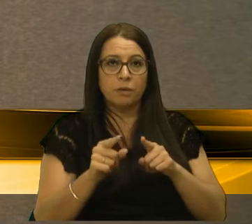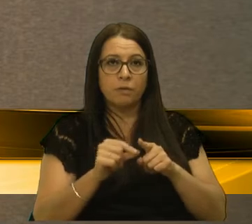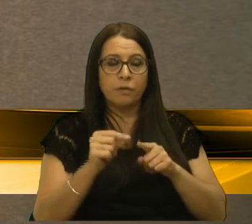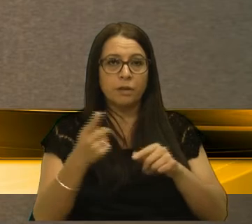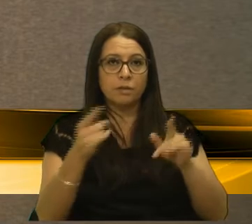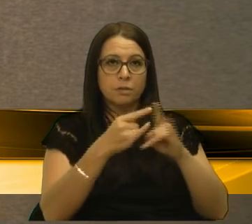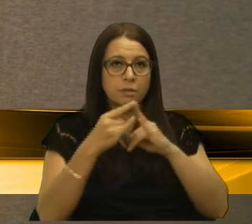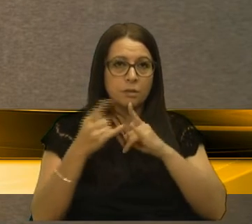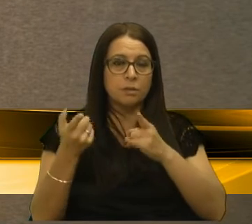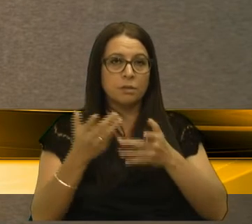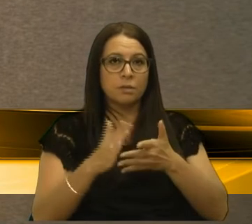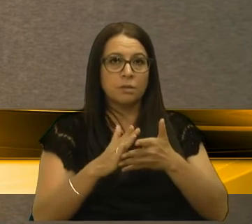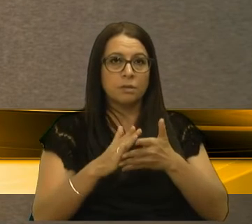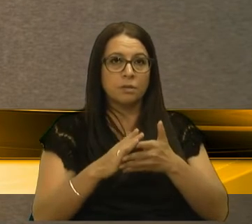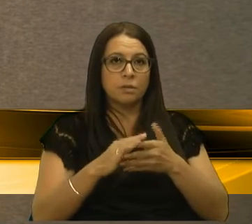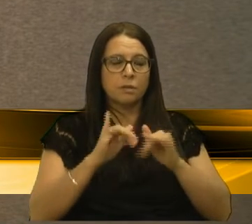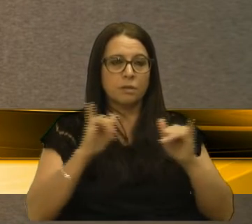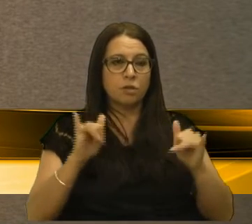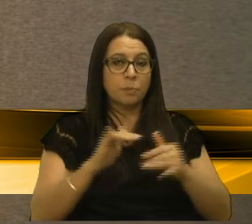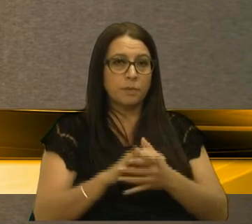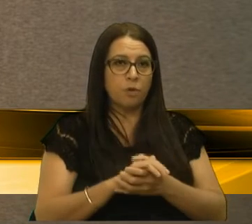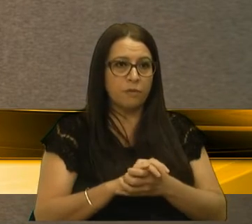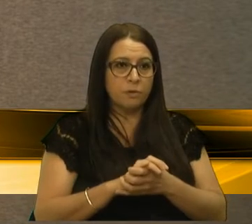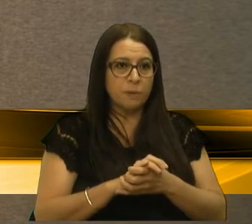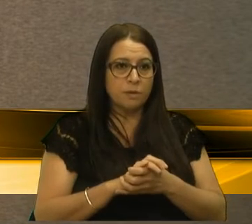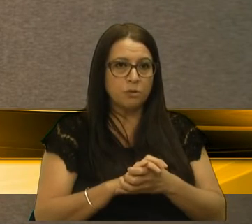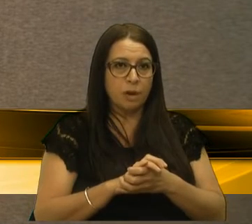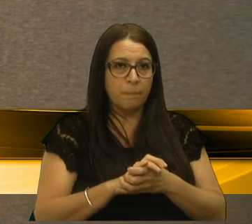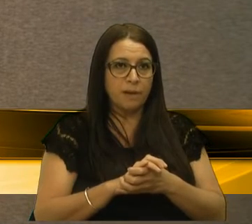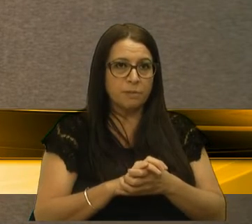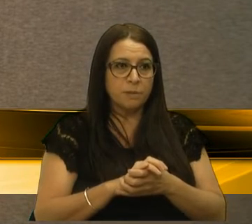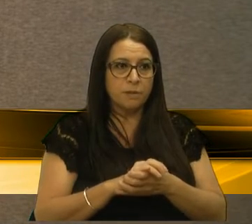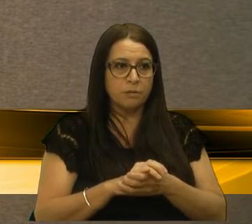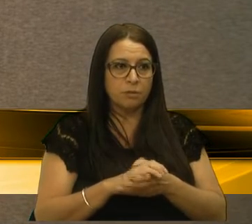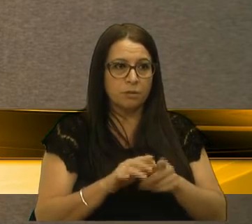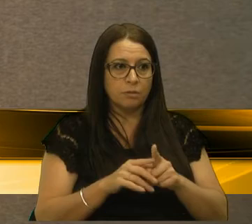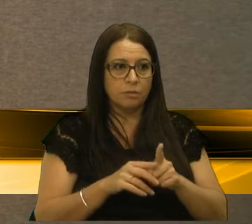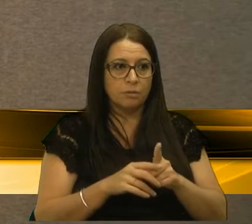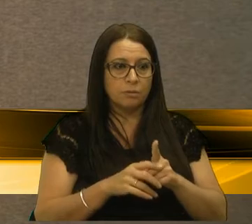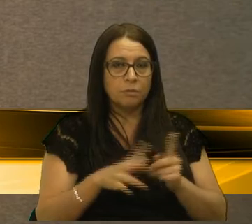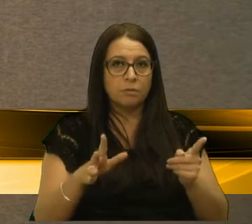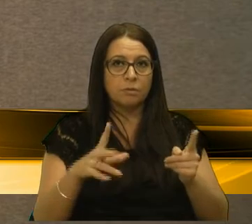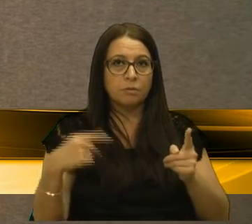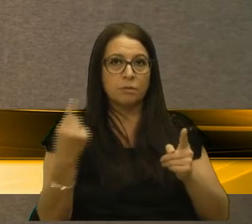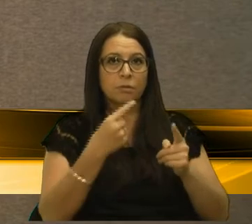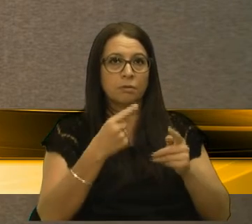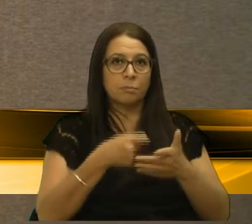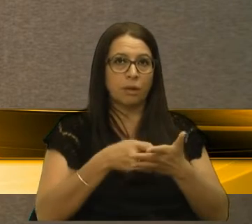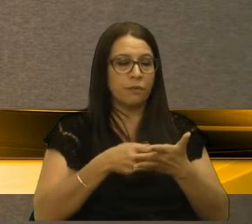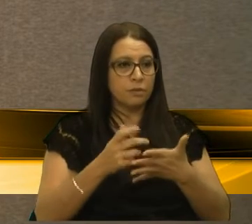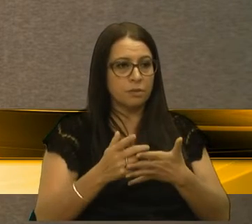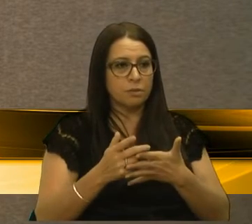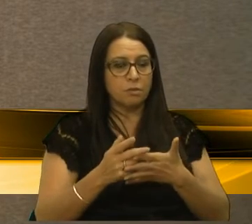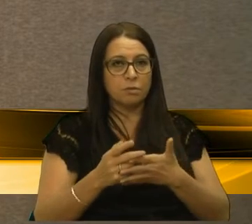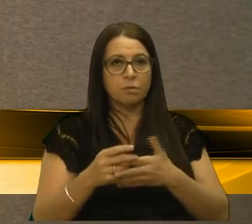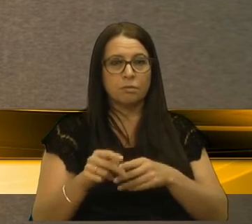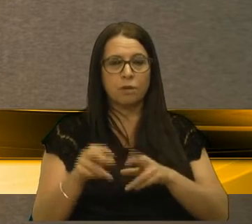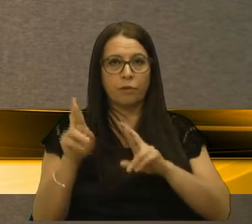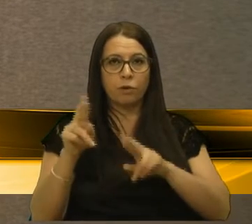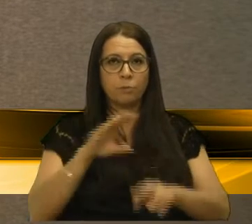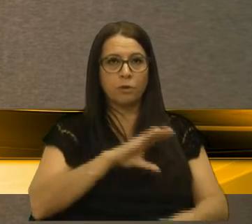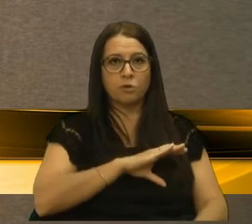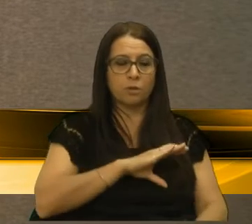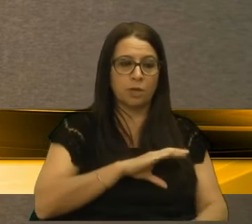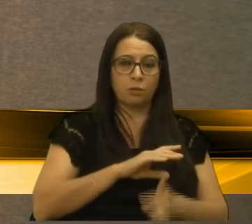ter. E eu quero, por último, aqui só lembrar, aqui nós temos muitos torcedores do Caxias, eu